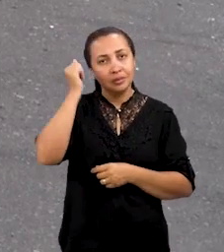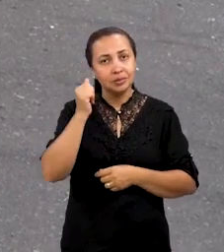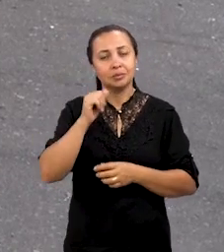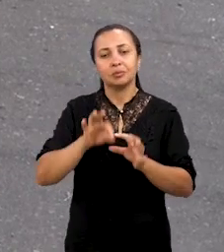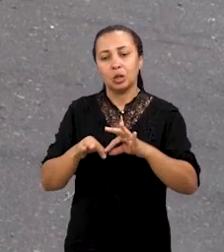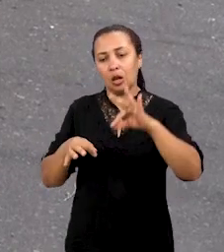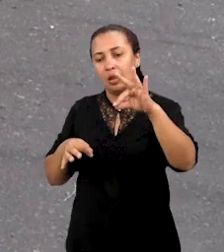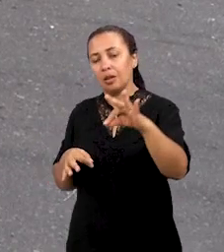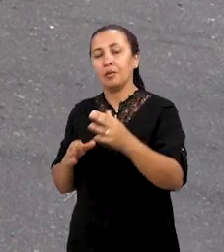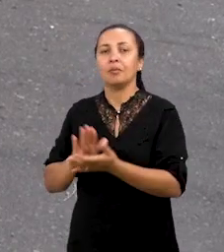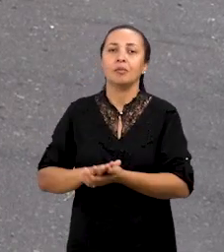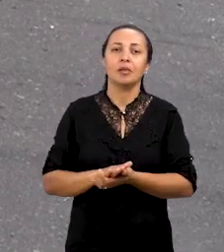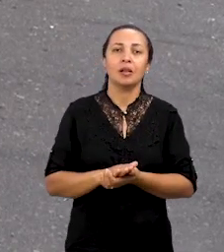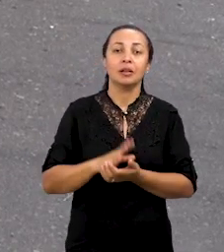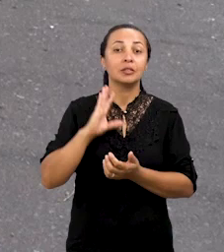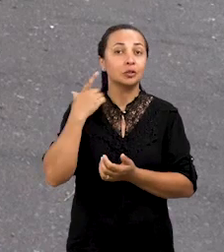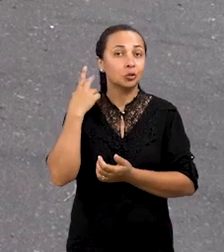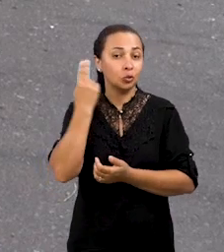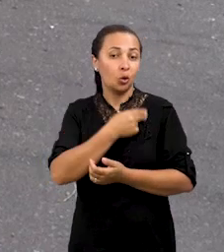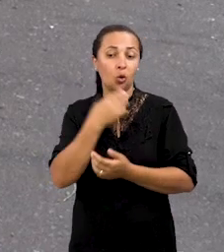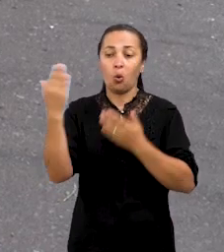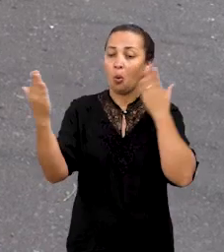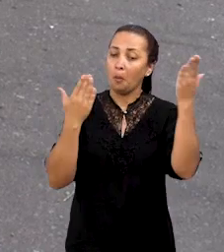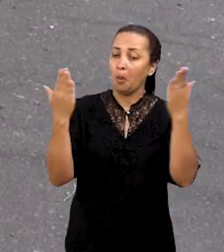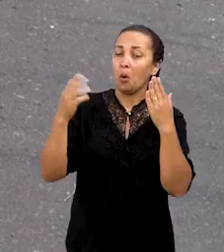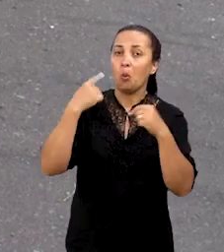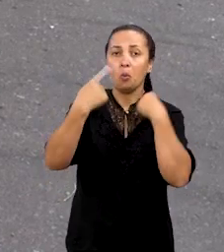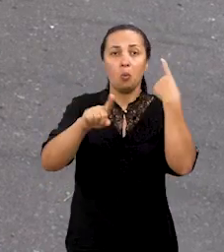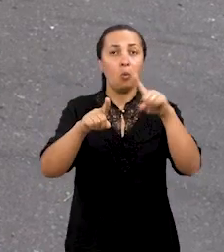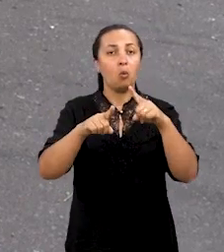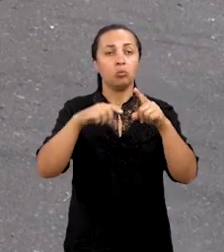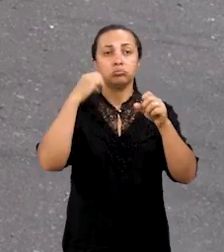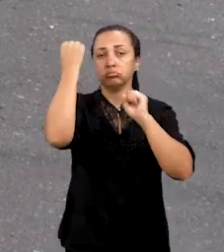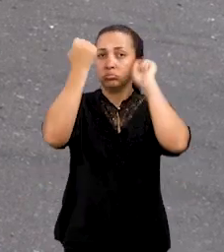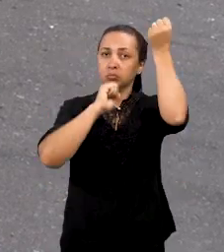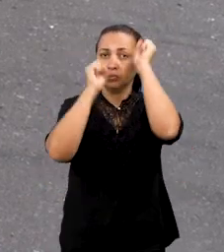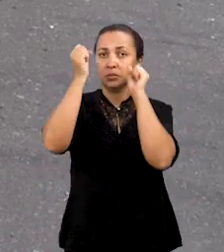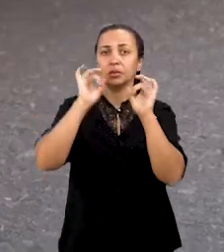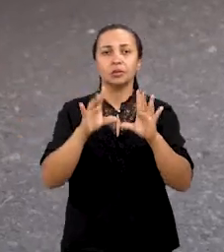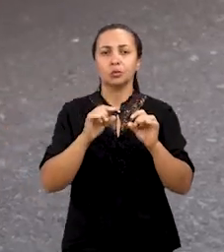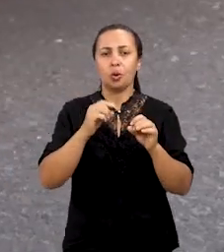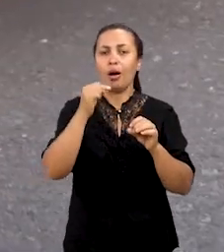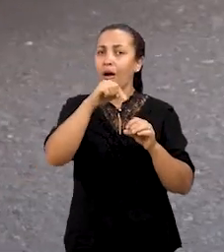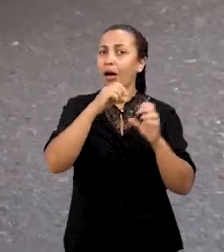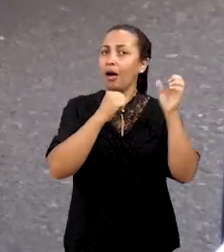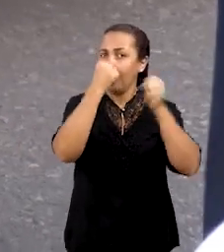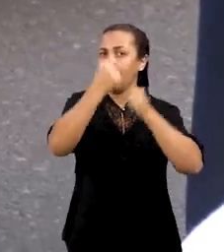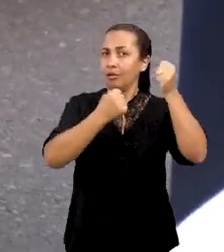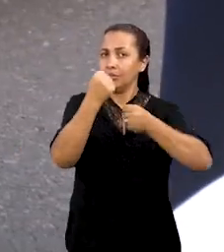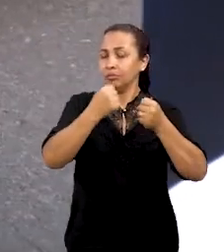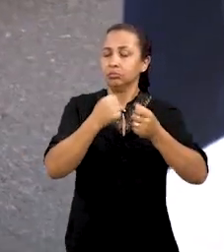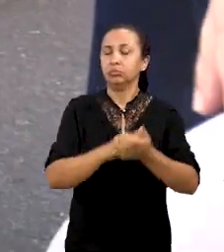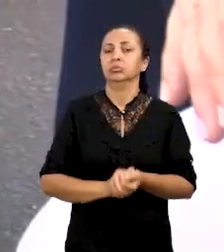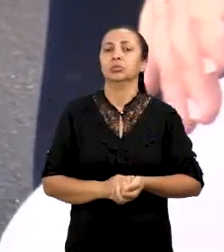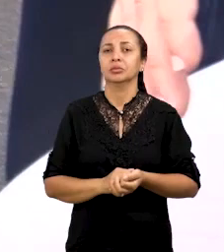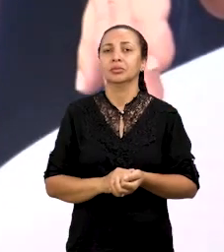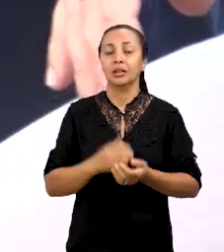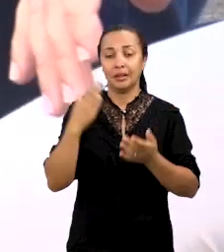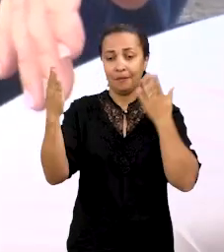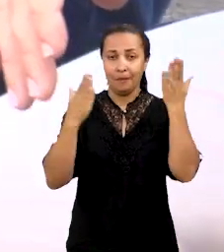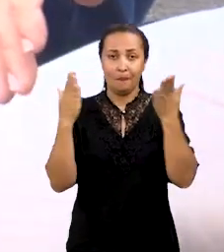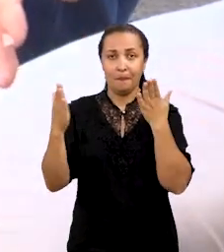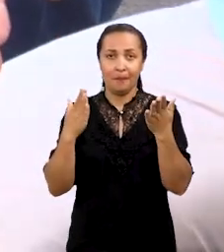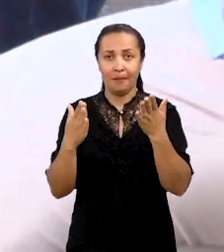do pavimento e, com isso, a gente comparou com outro equipamento que testamos aqui nesse mesmo carro. E nesse equipamento, nós tivemos, na